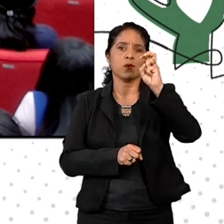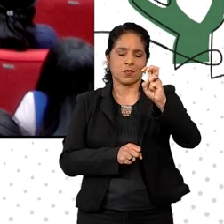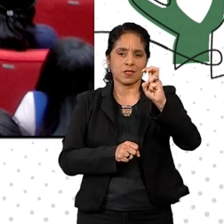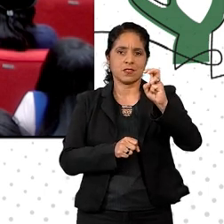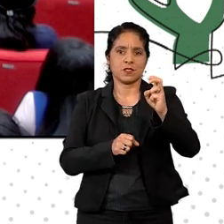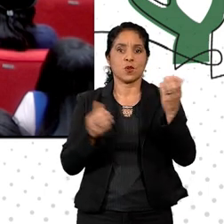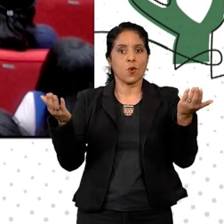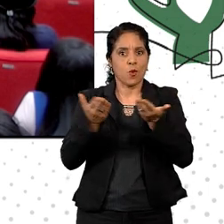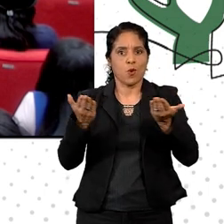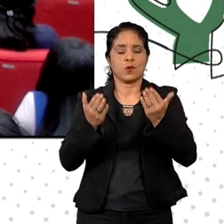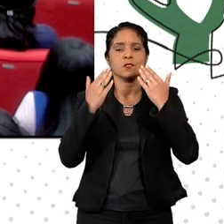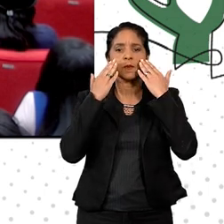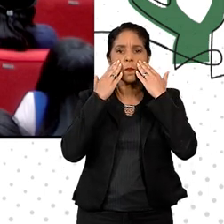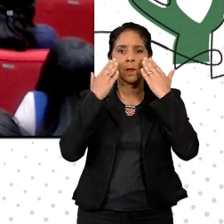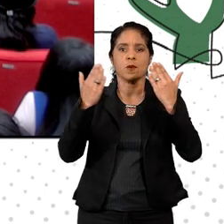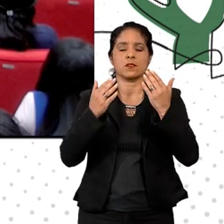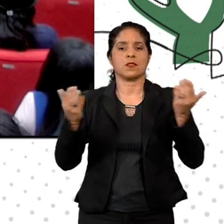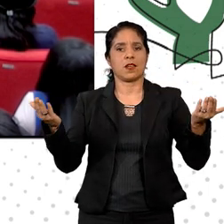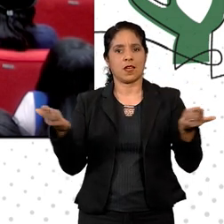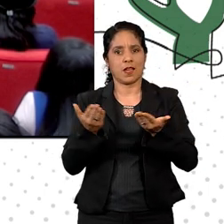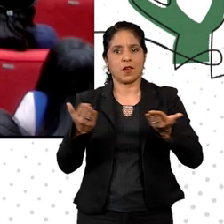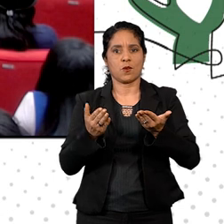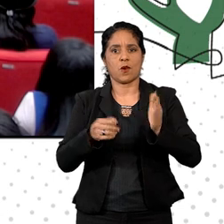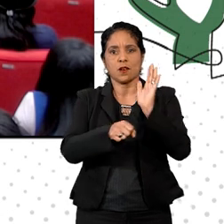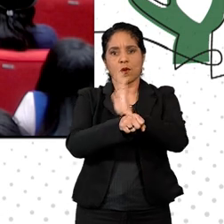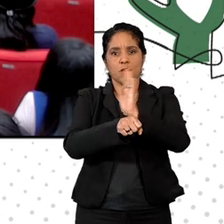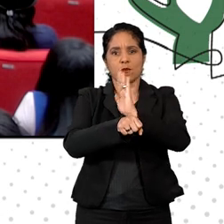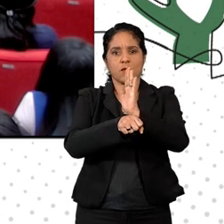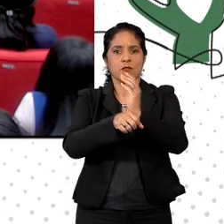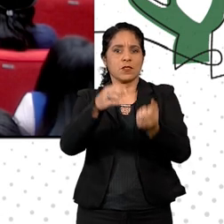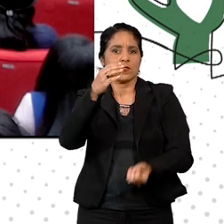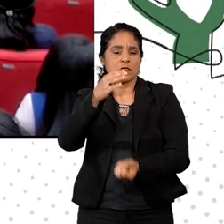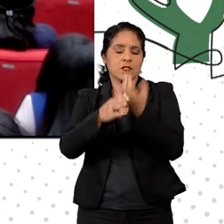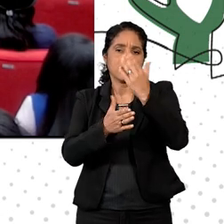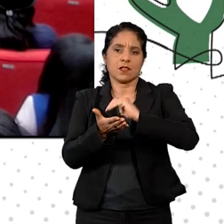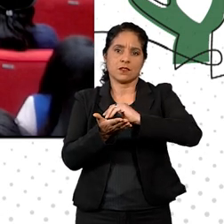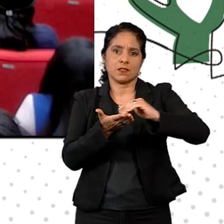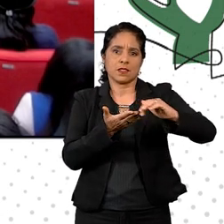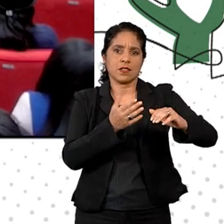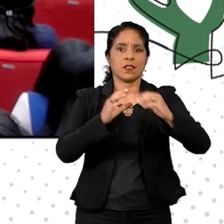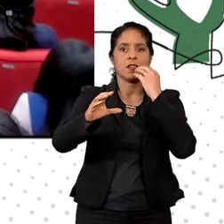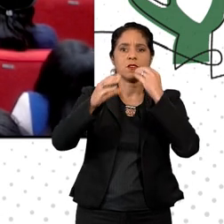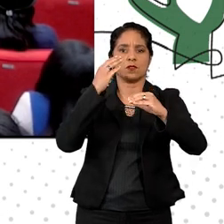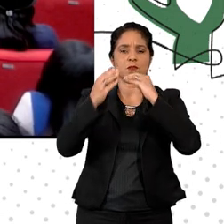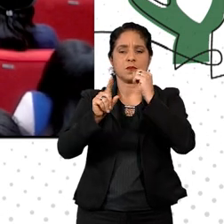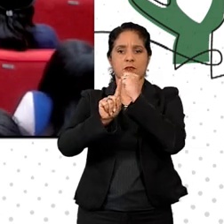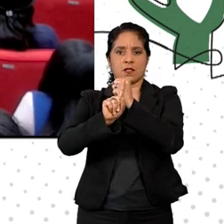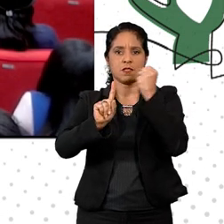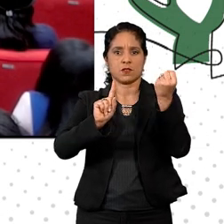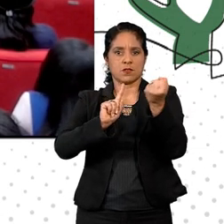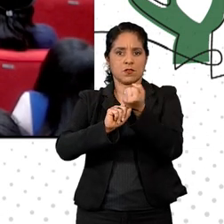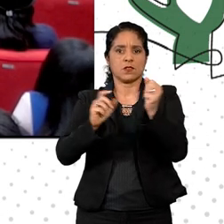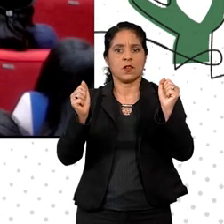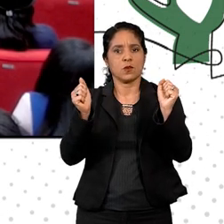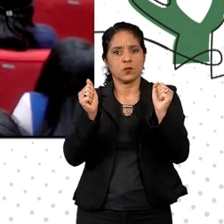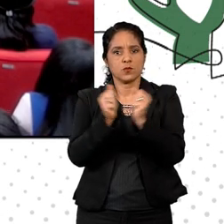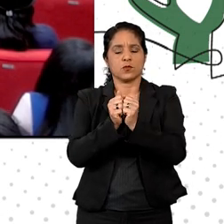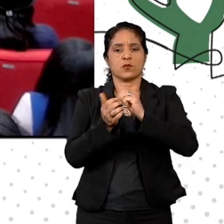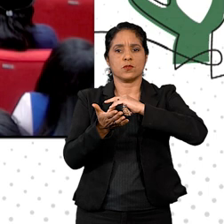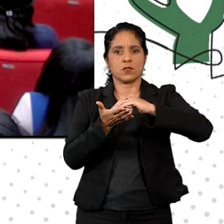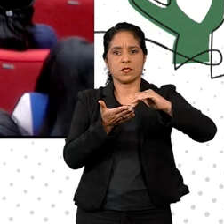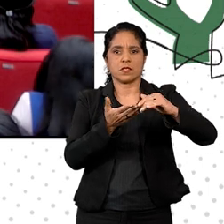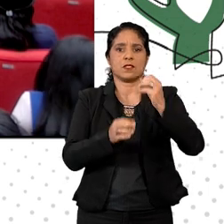apresentado hoje, neste momento, um vídeo produzido pela Secretaria de Comunicação Social, em parceria com a Secretaria